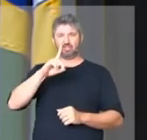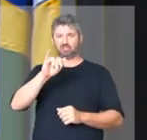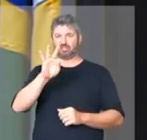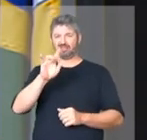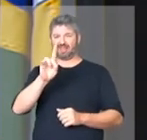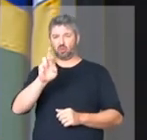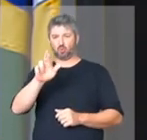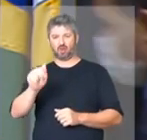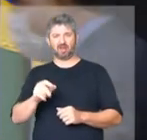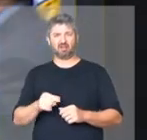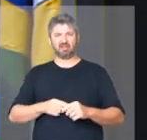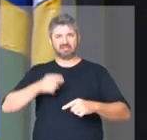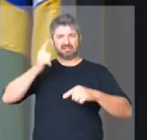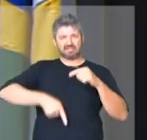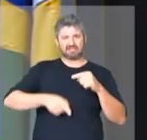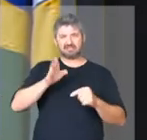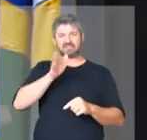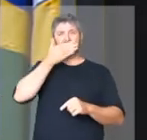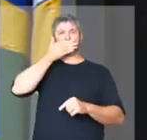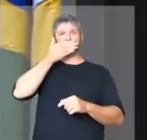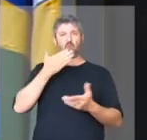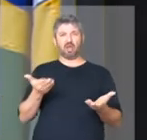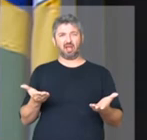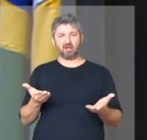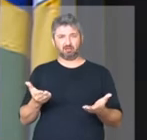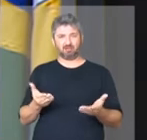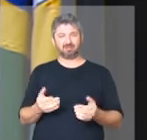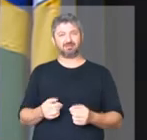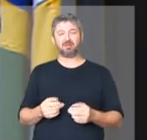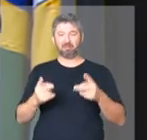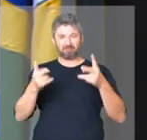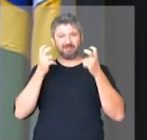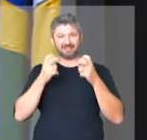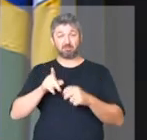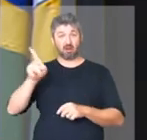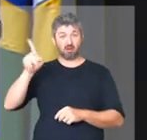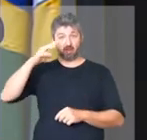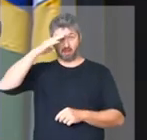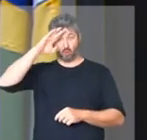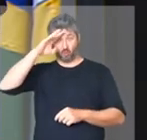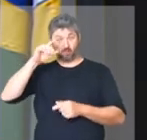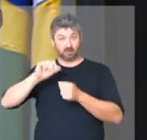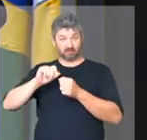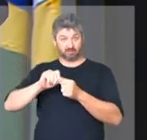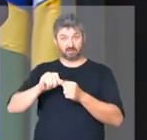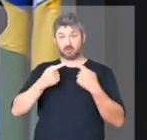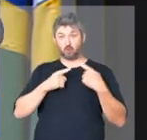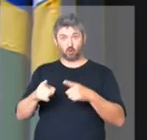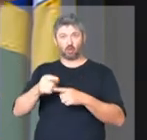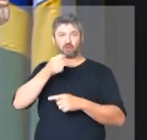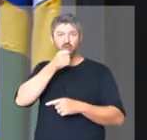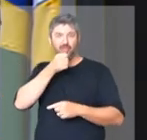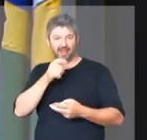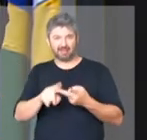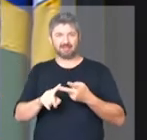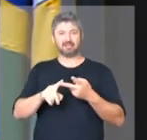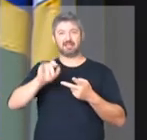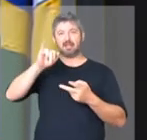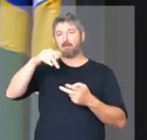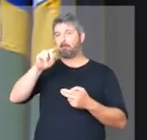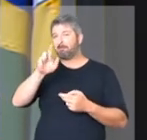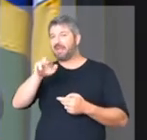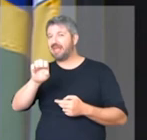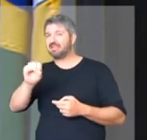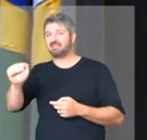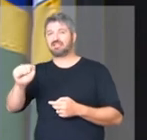censura. Vejam só, em Cuba, o que estão fazendo com os jornalistas e com a imprensa é